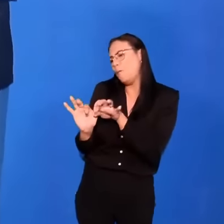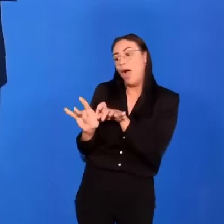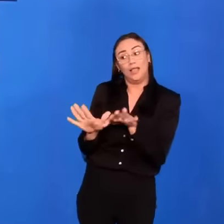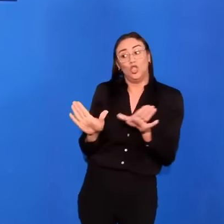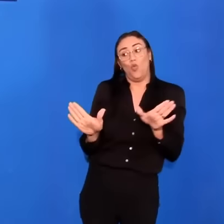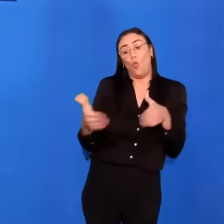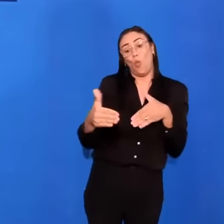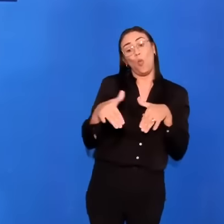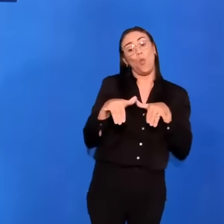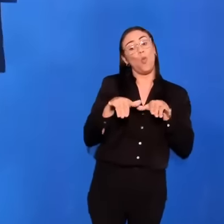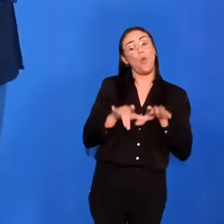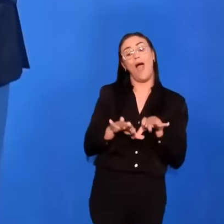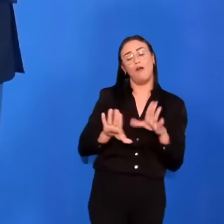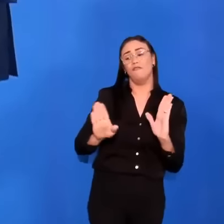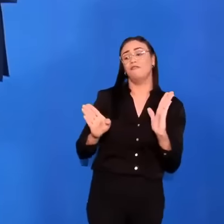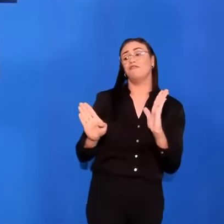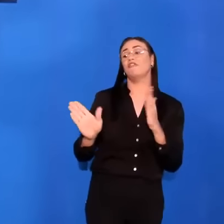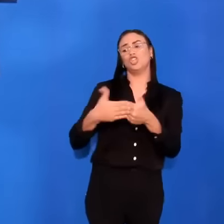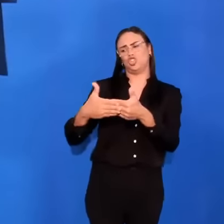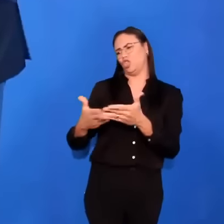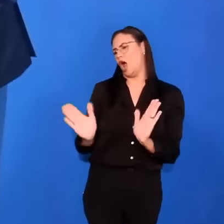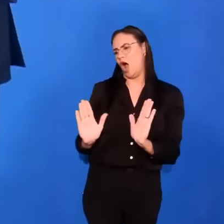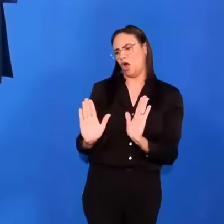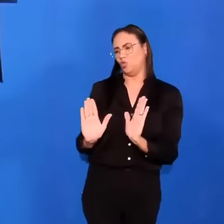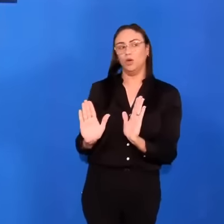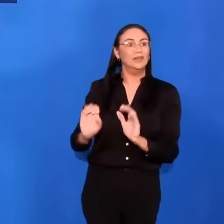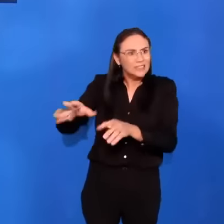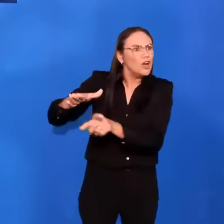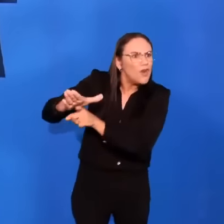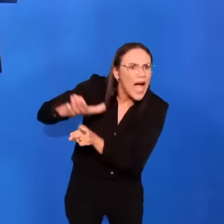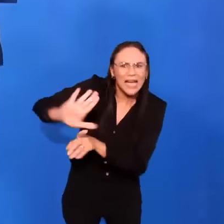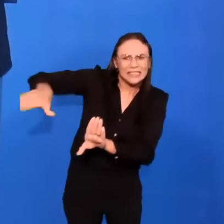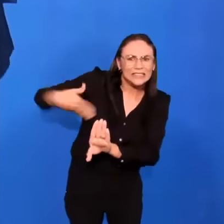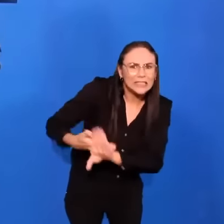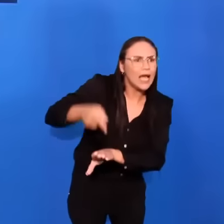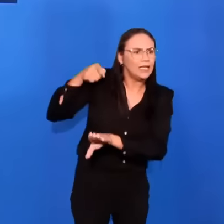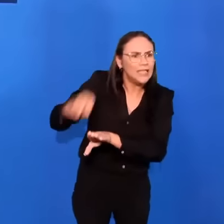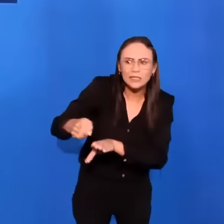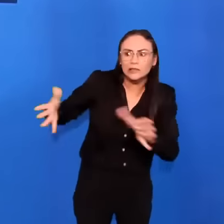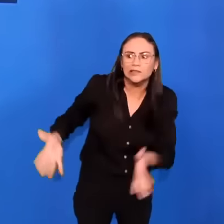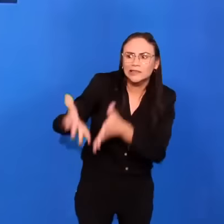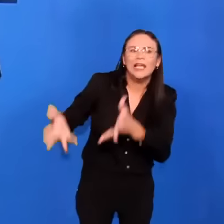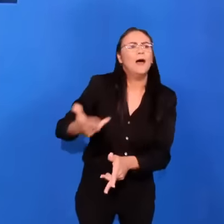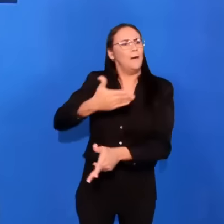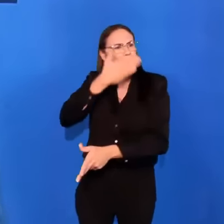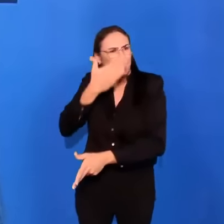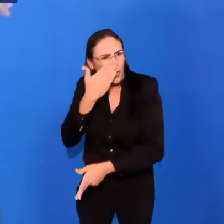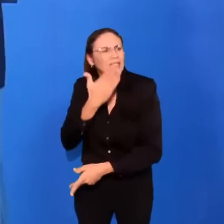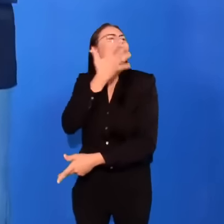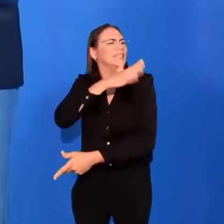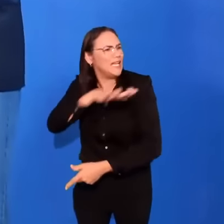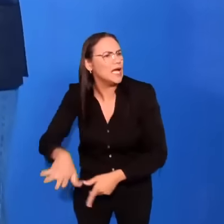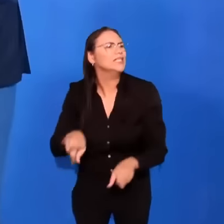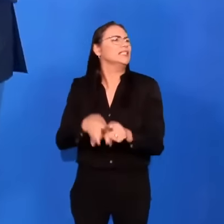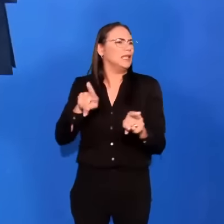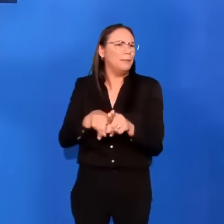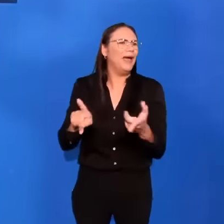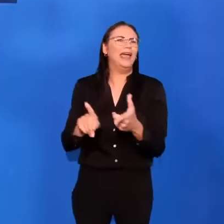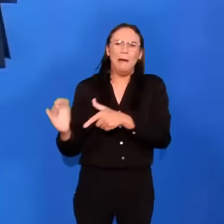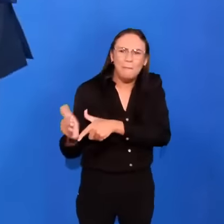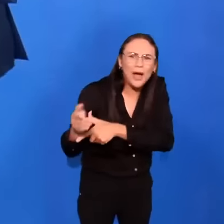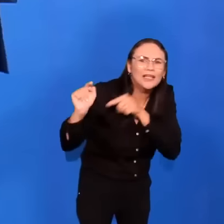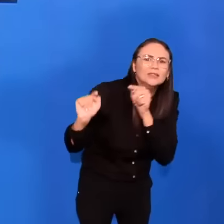quarto. Esses meninos estão sendo aliciados, ingressados na prostituição infantil. Pedofilia,